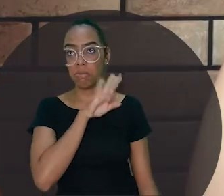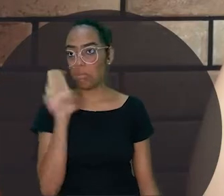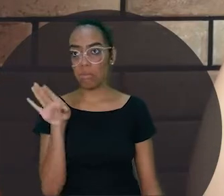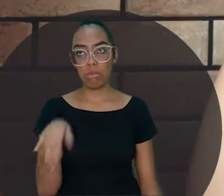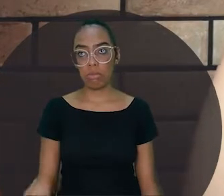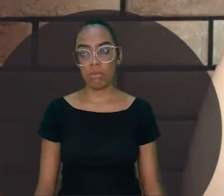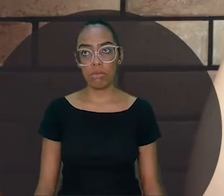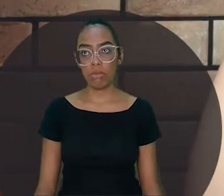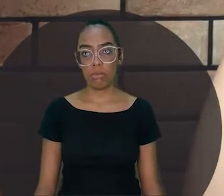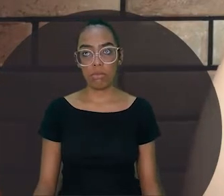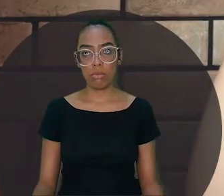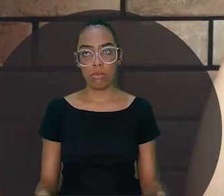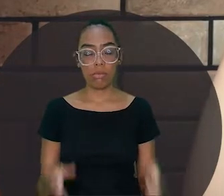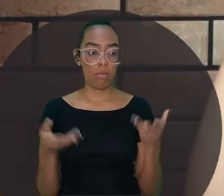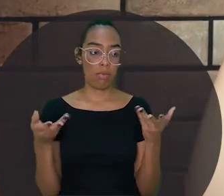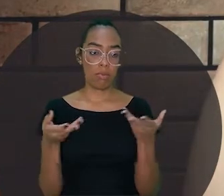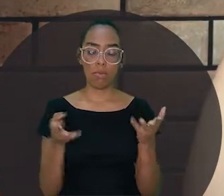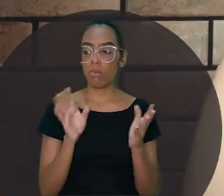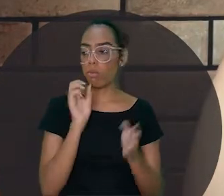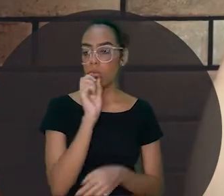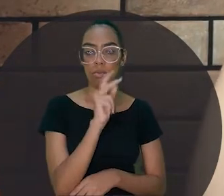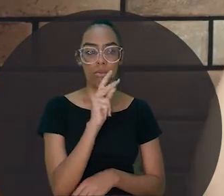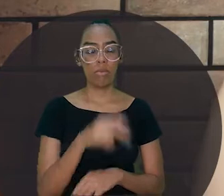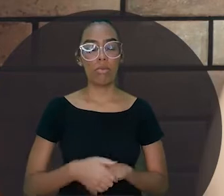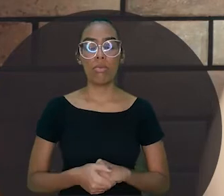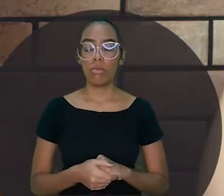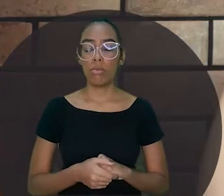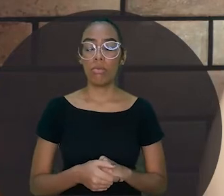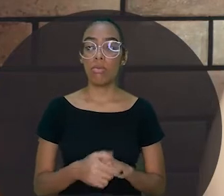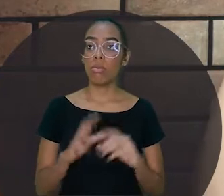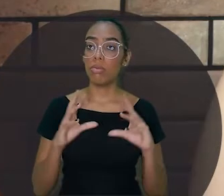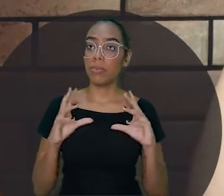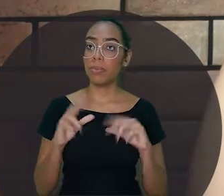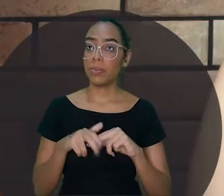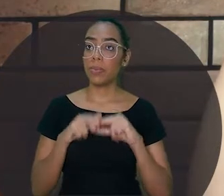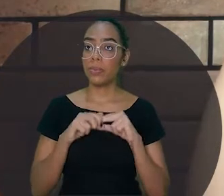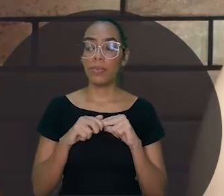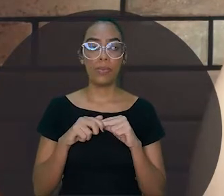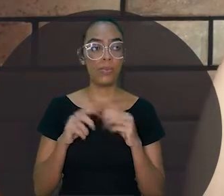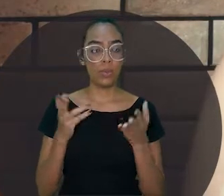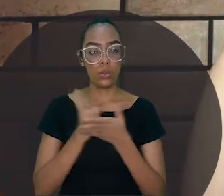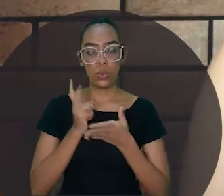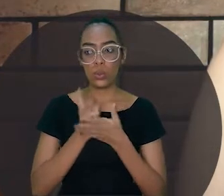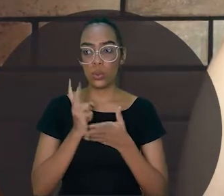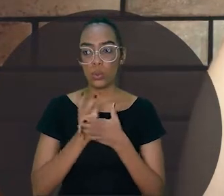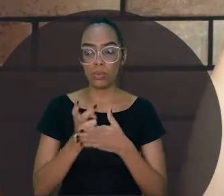Então, pronto. Faça o seu melhor. Tá bom. E ele continuou